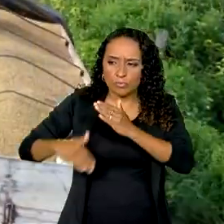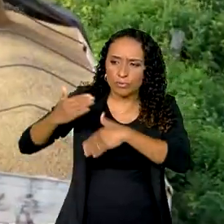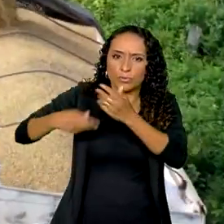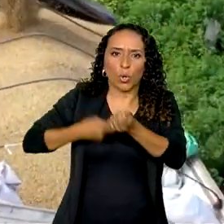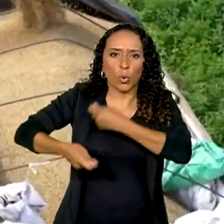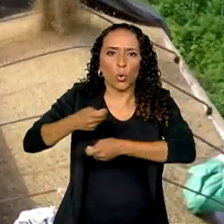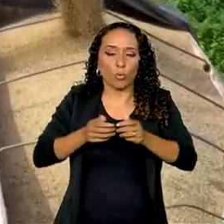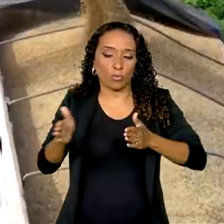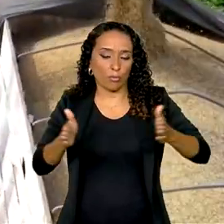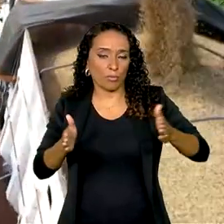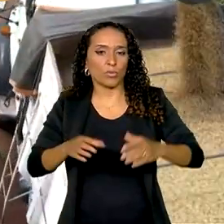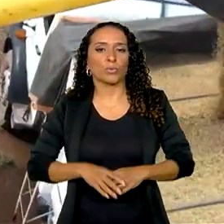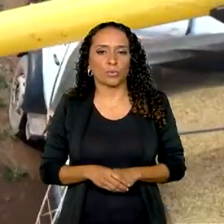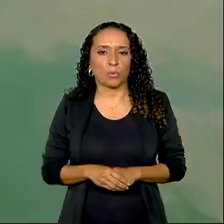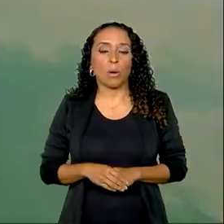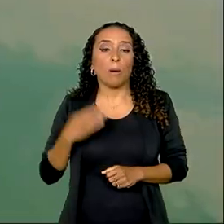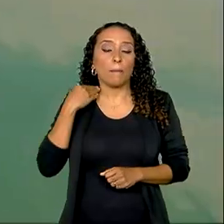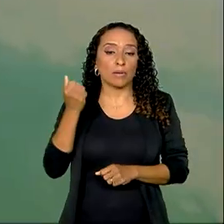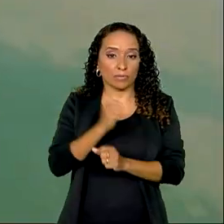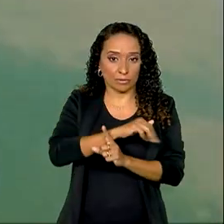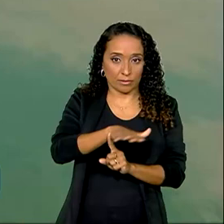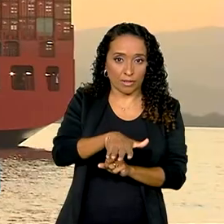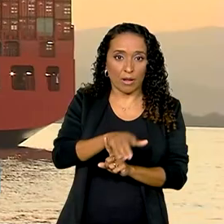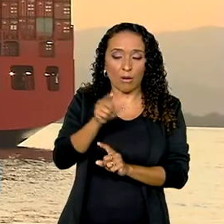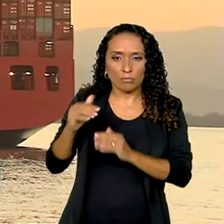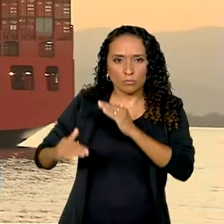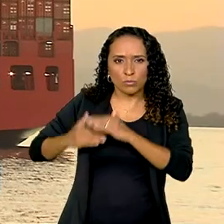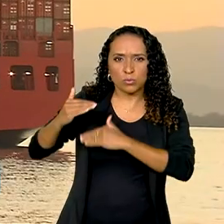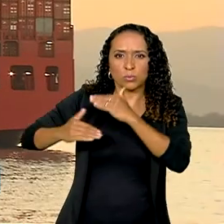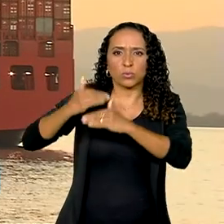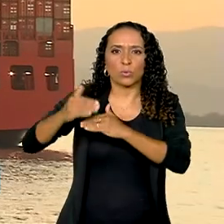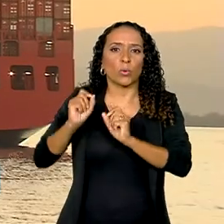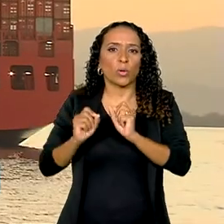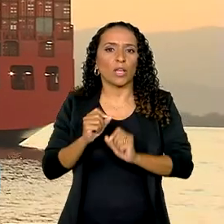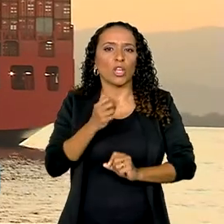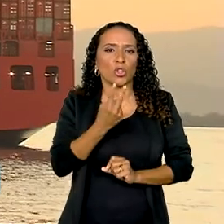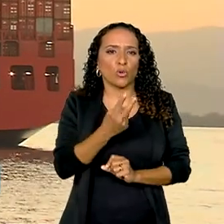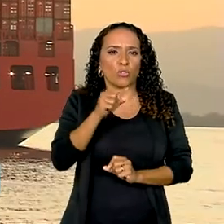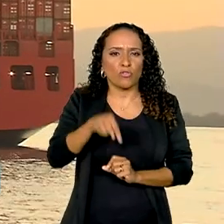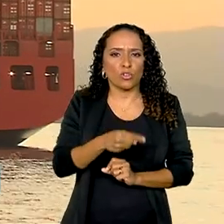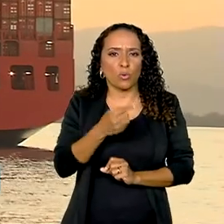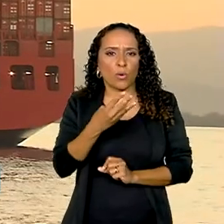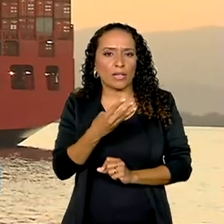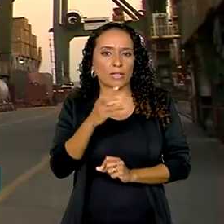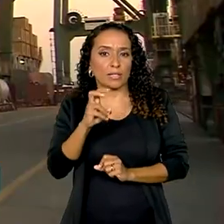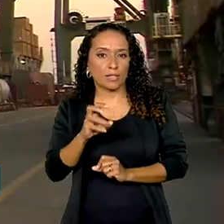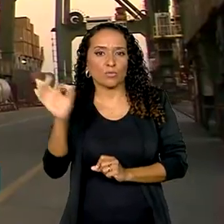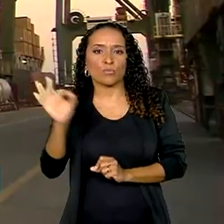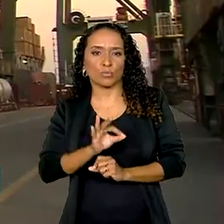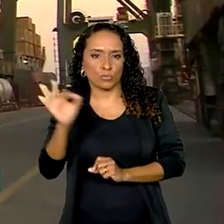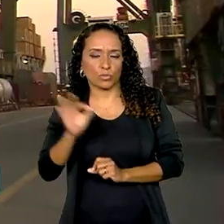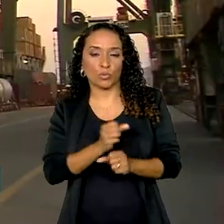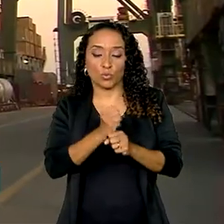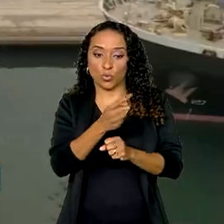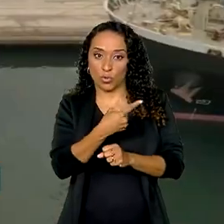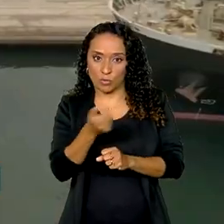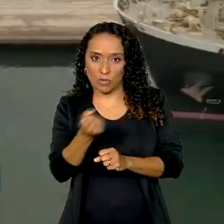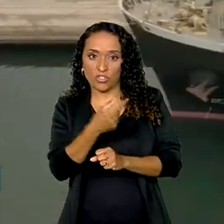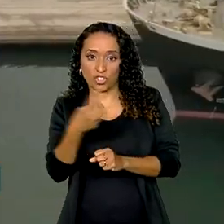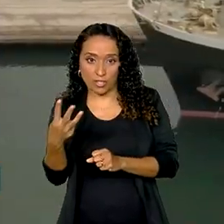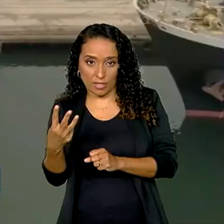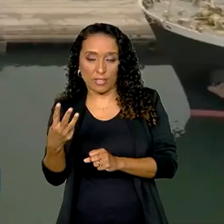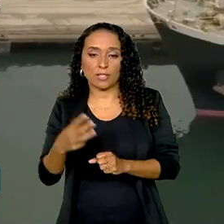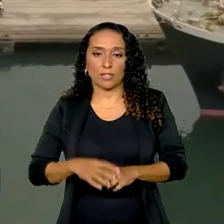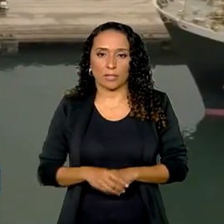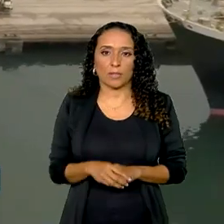determinado período. Para o Banco Central, esse crescimento foi de 2,45% em 2023.